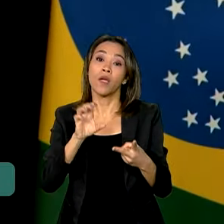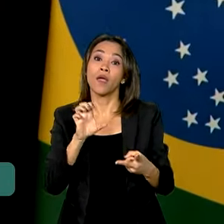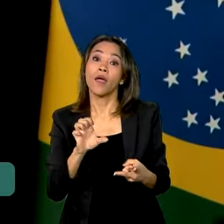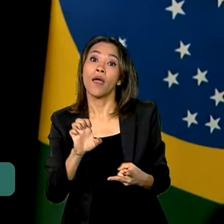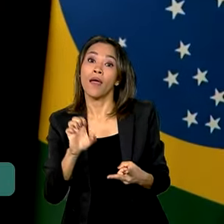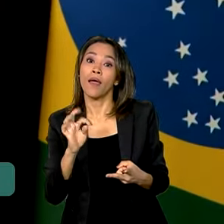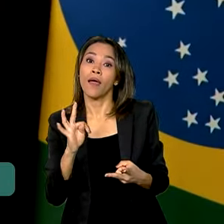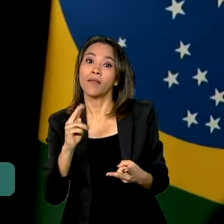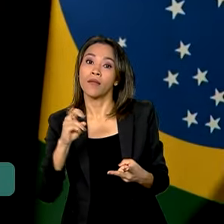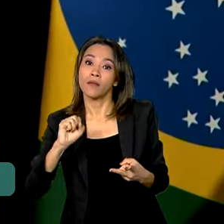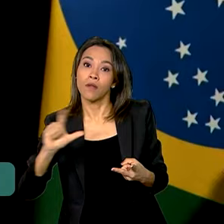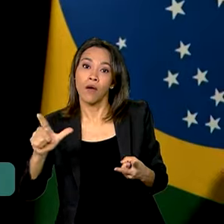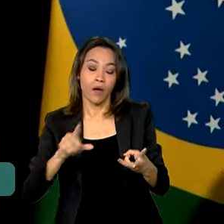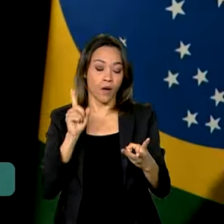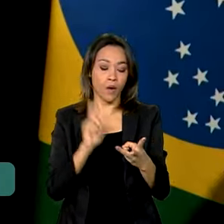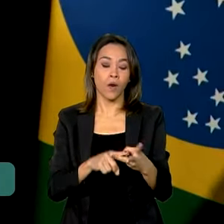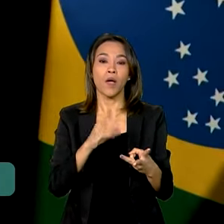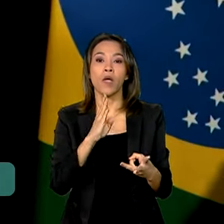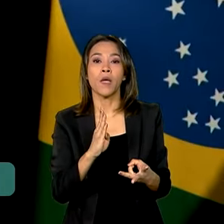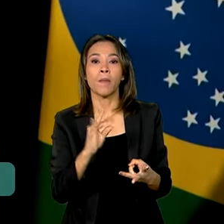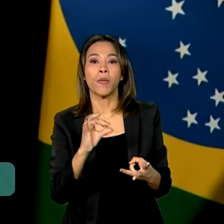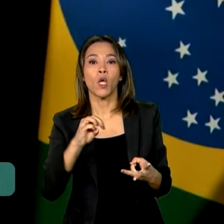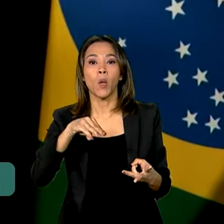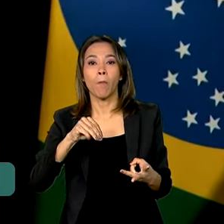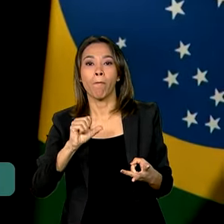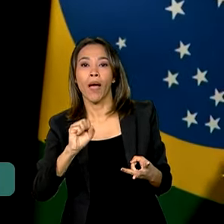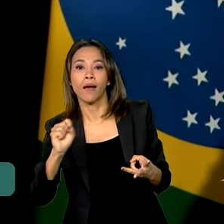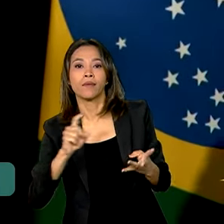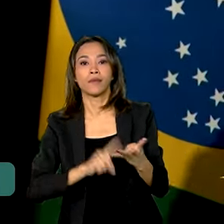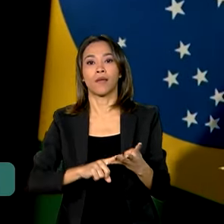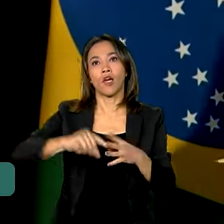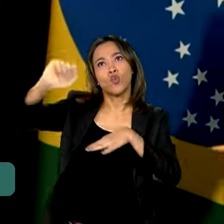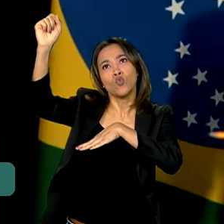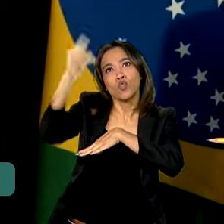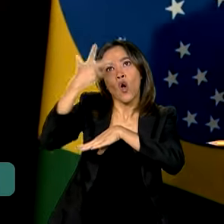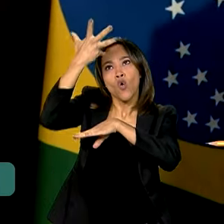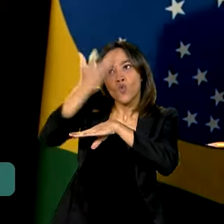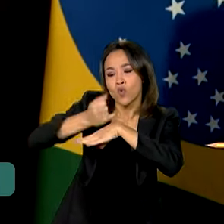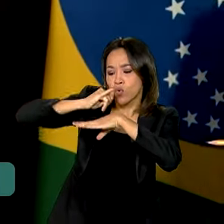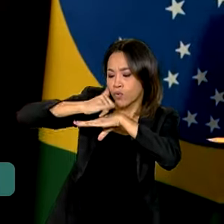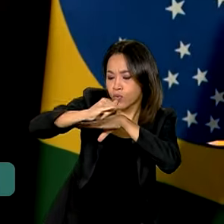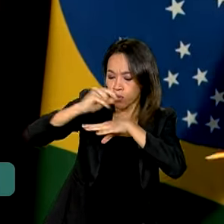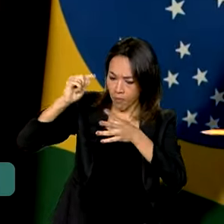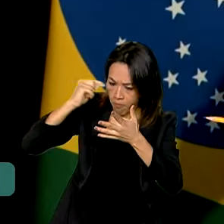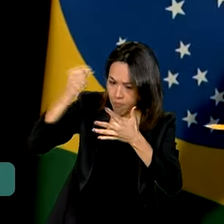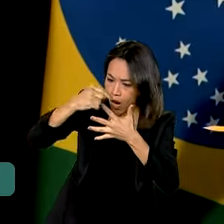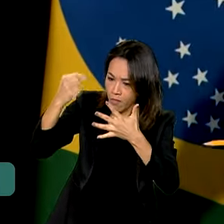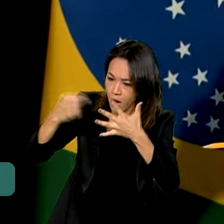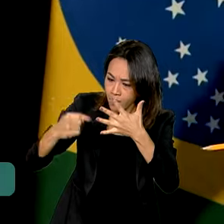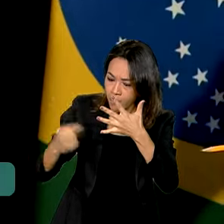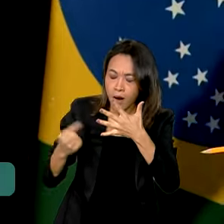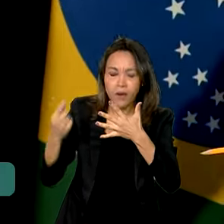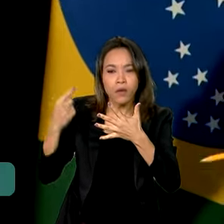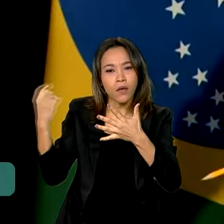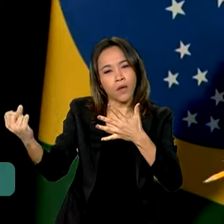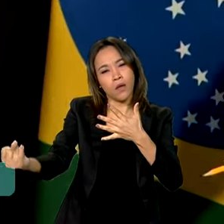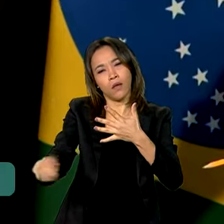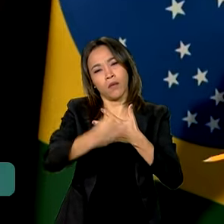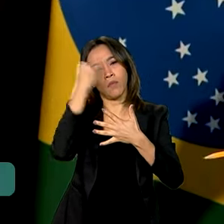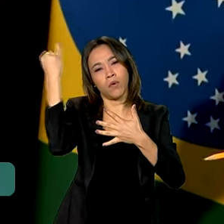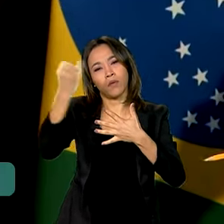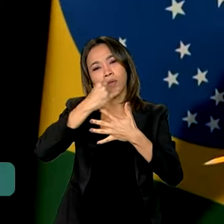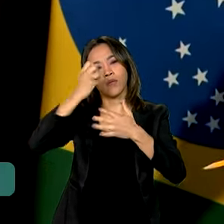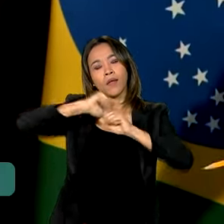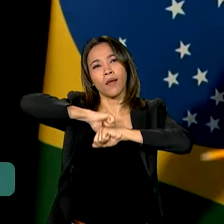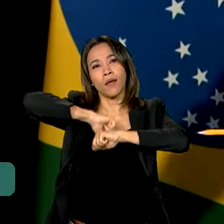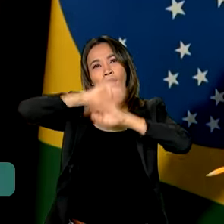a biomassa, seja a energia solar. Ou seja, é importante que a gente tenha claro a riqueza que a gente tem na